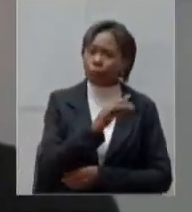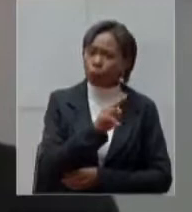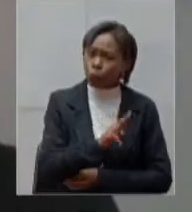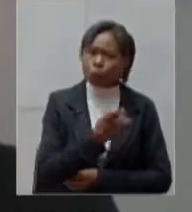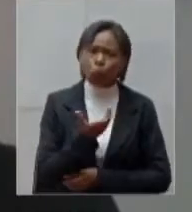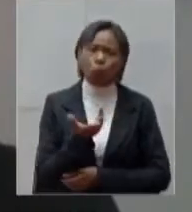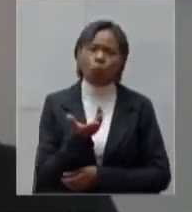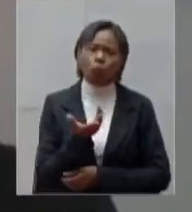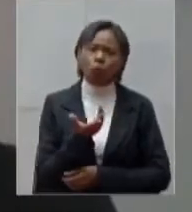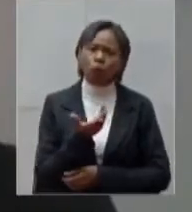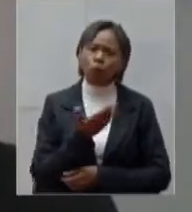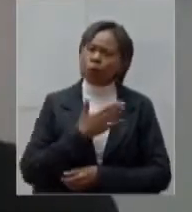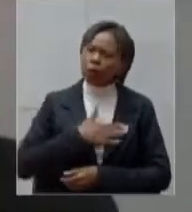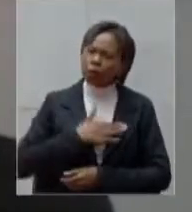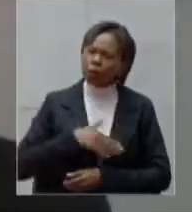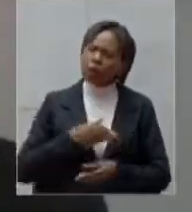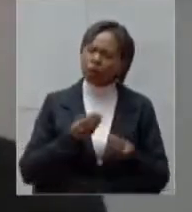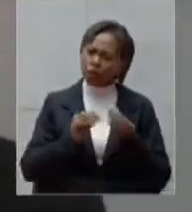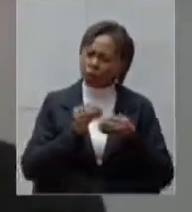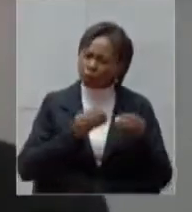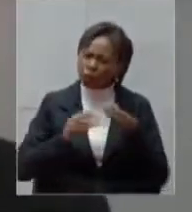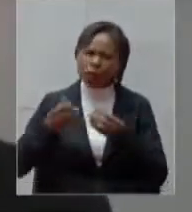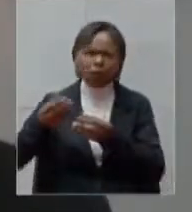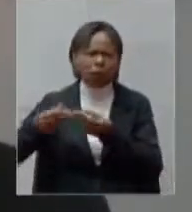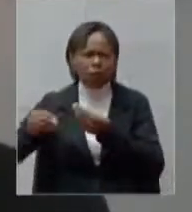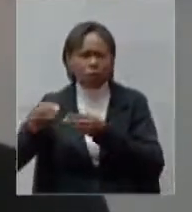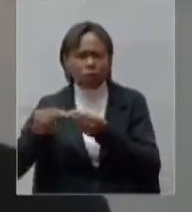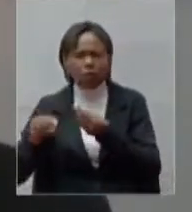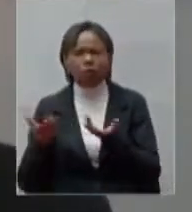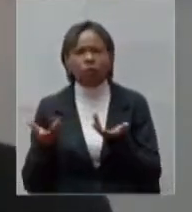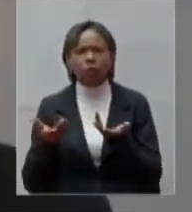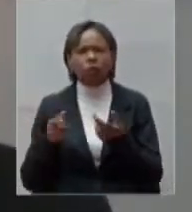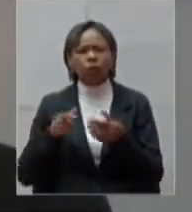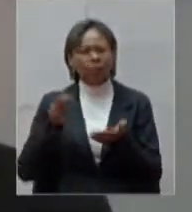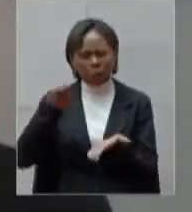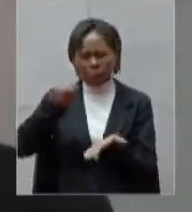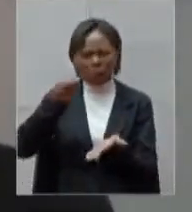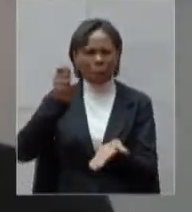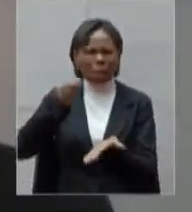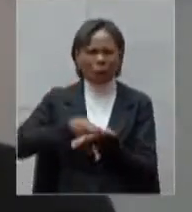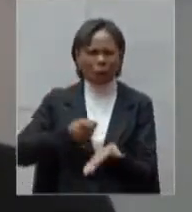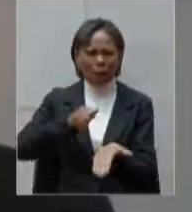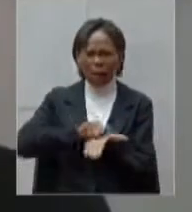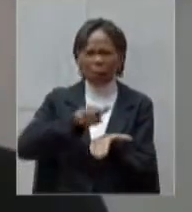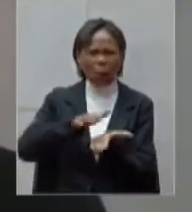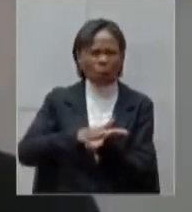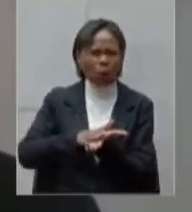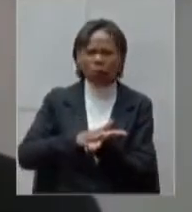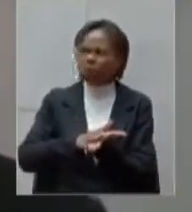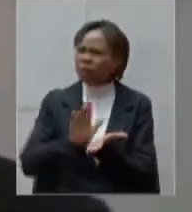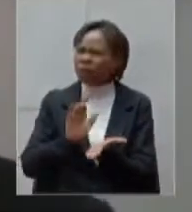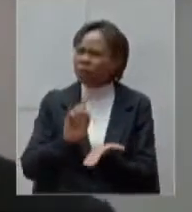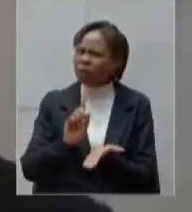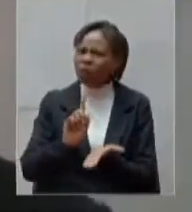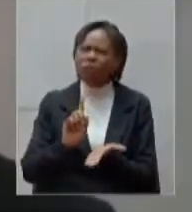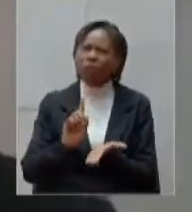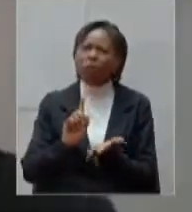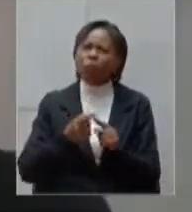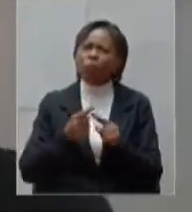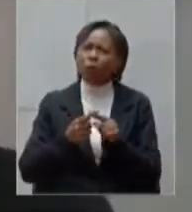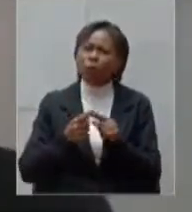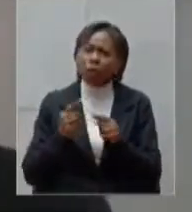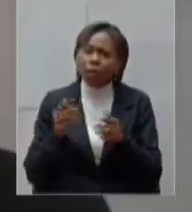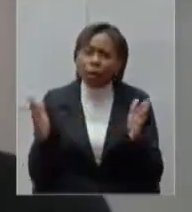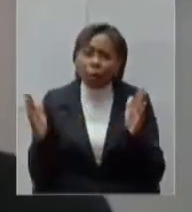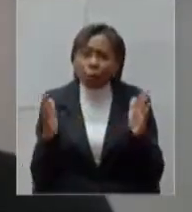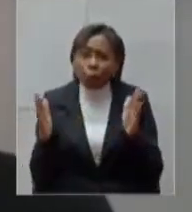ser mais condescendentes na aplicação de multas e temos que ter porque o momento é um momento especial um momento de guerra